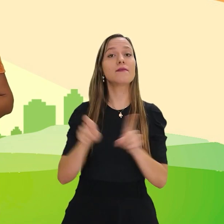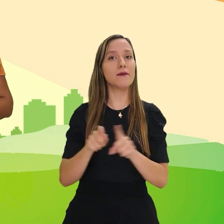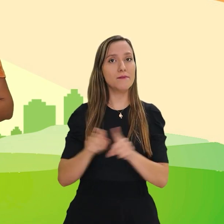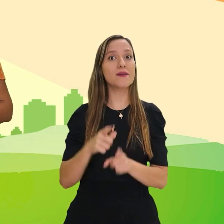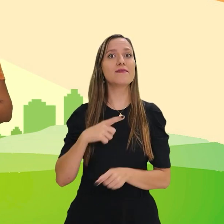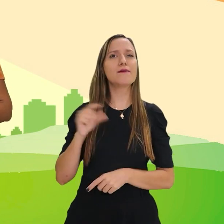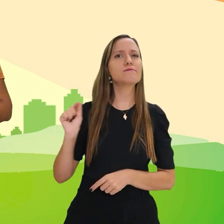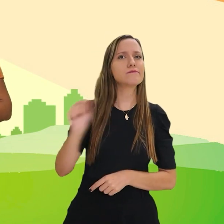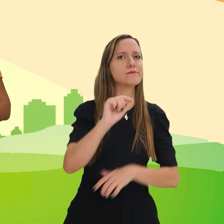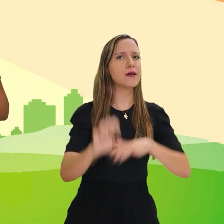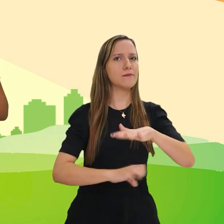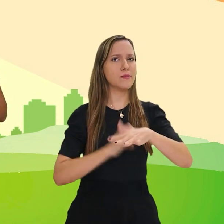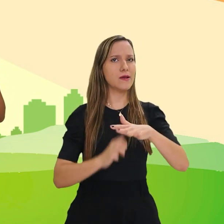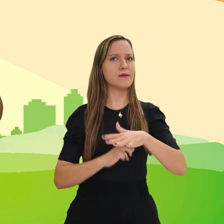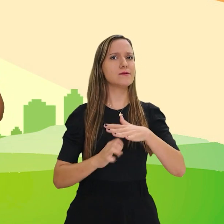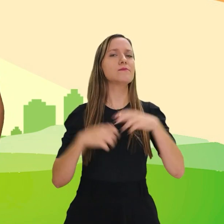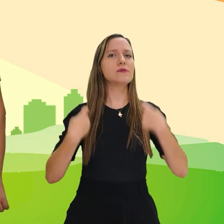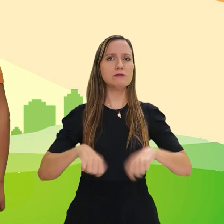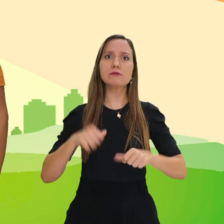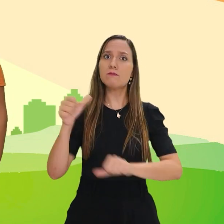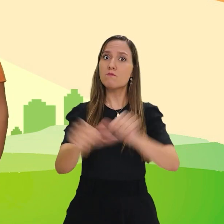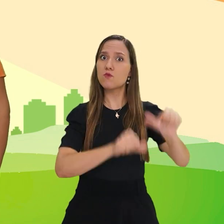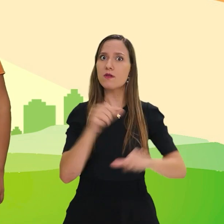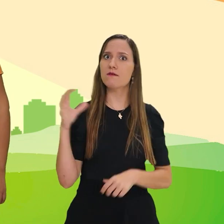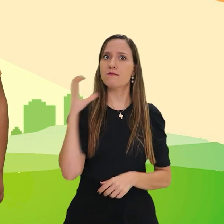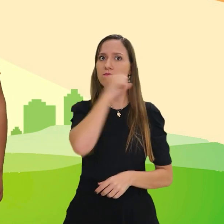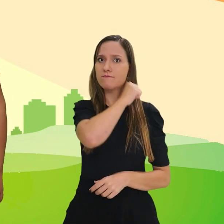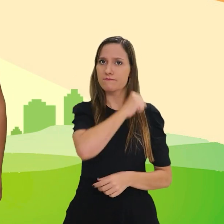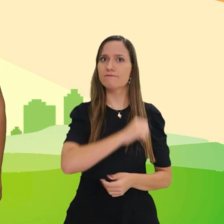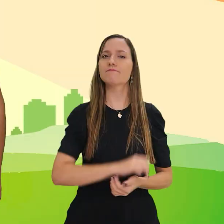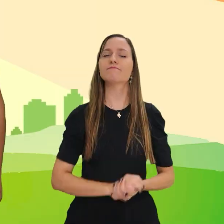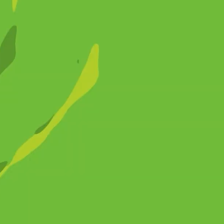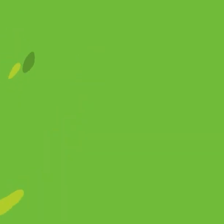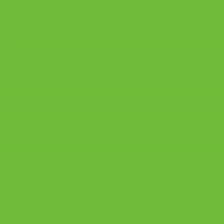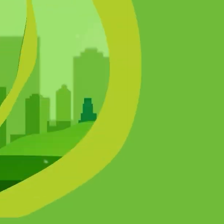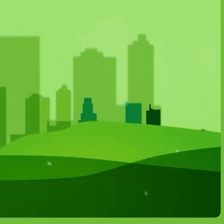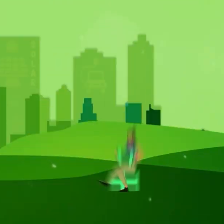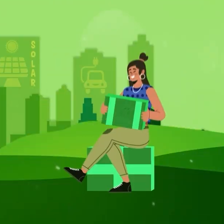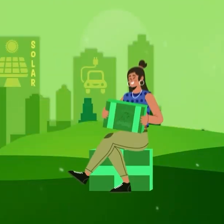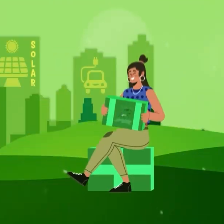precisam mudar a forma como atuam e isso é pra ontem.